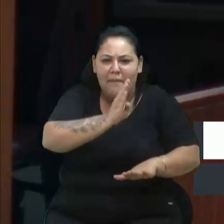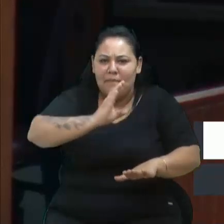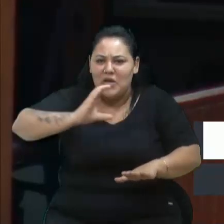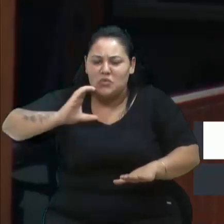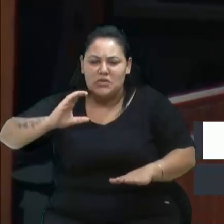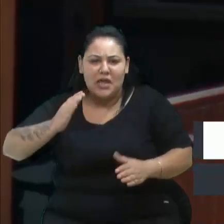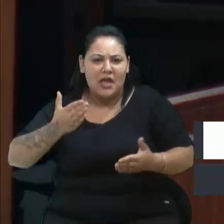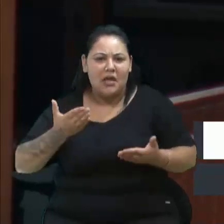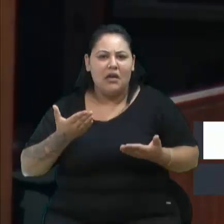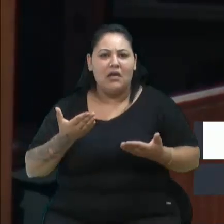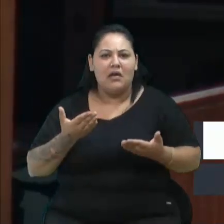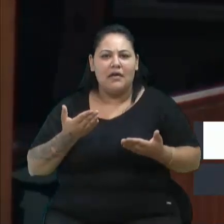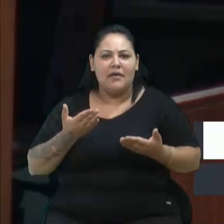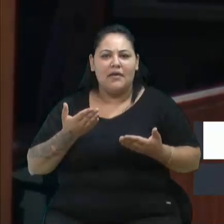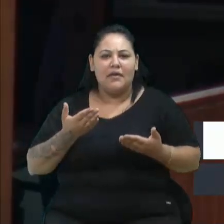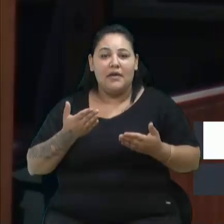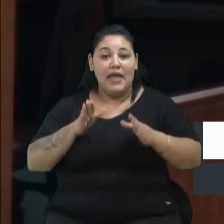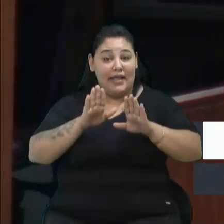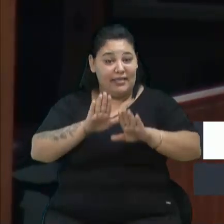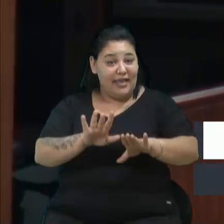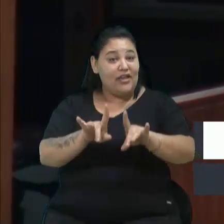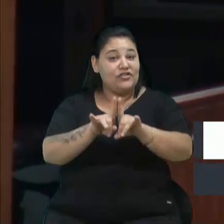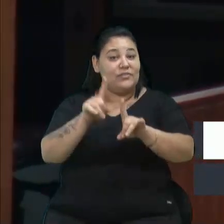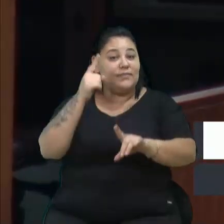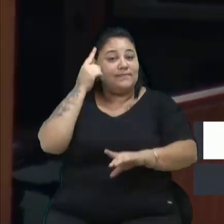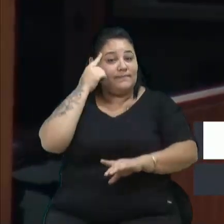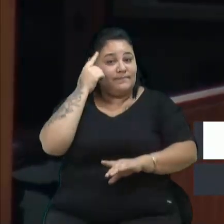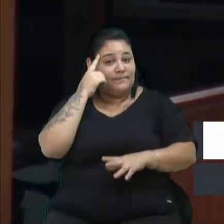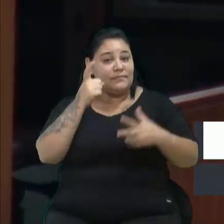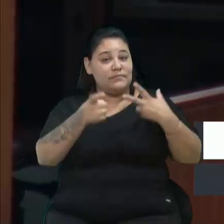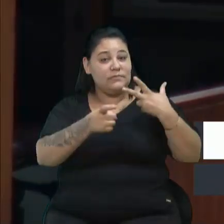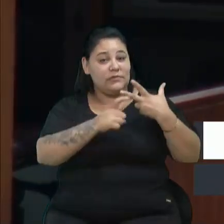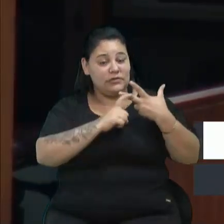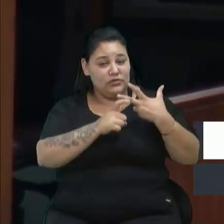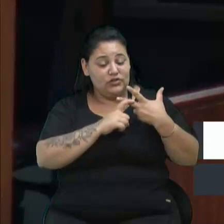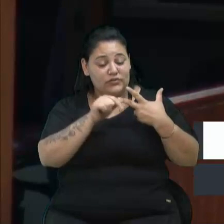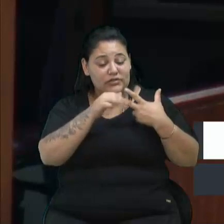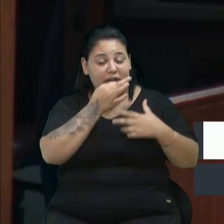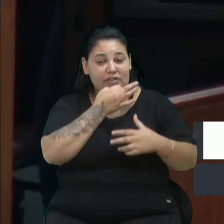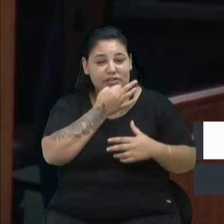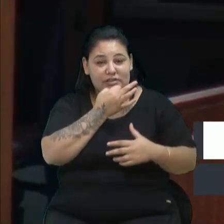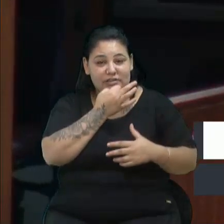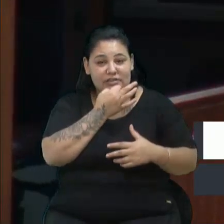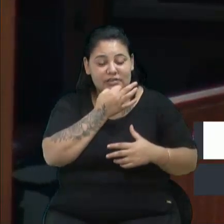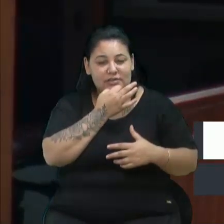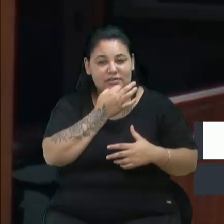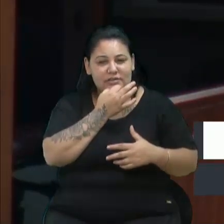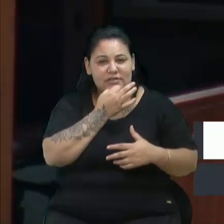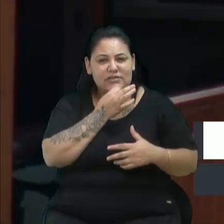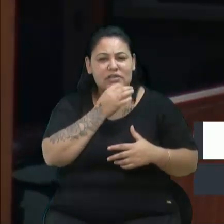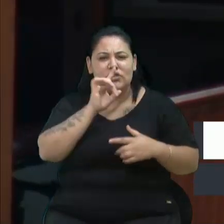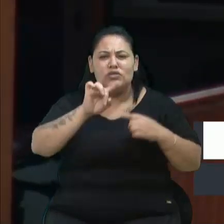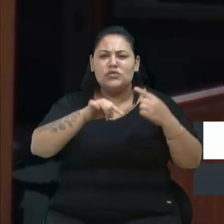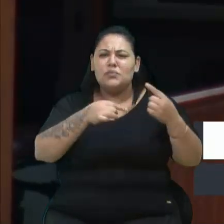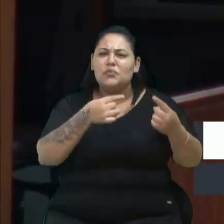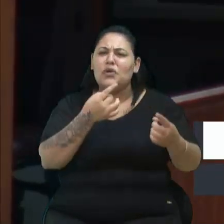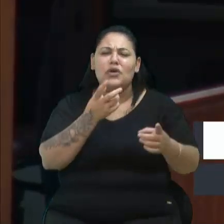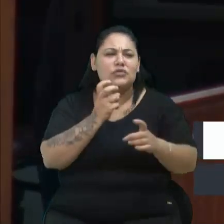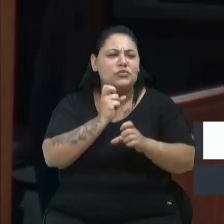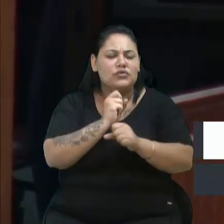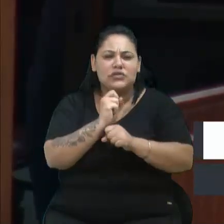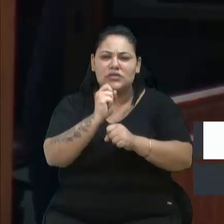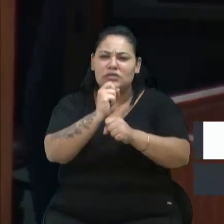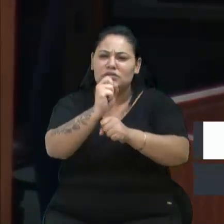E deixo também uma reflexão ao nosso executivo de Caxias do Sul, que nos próximos anos